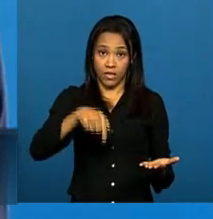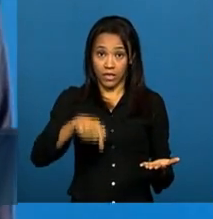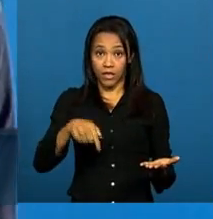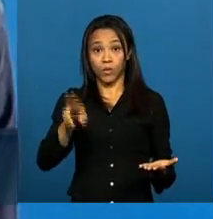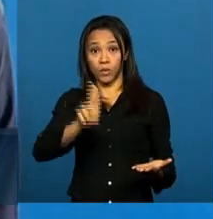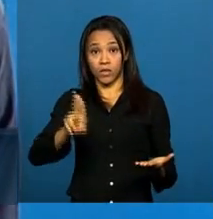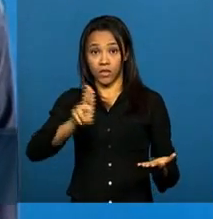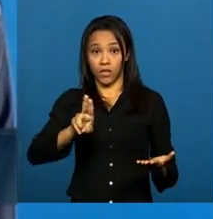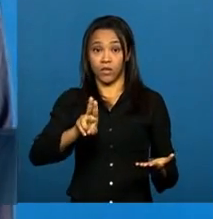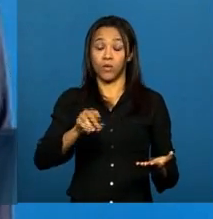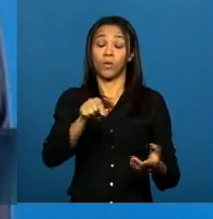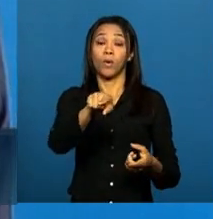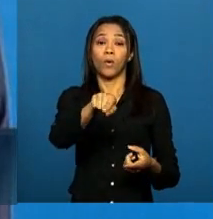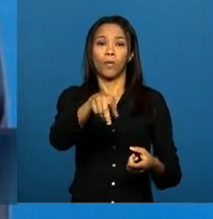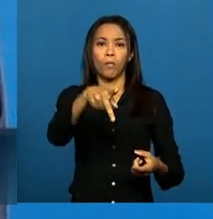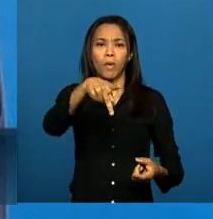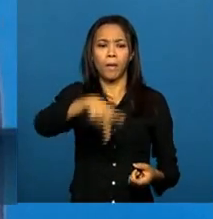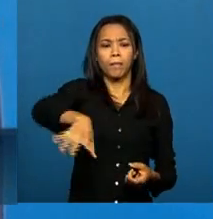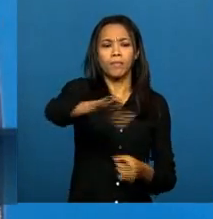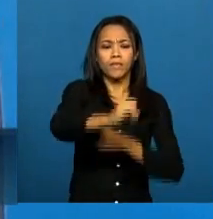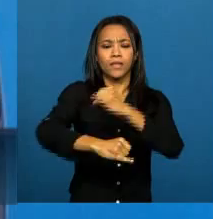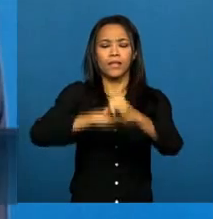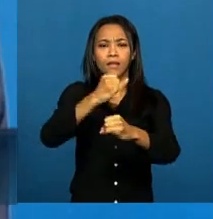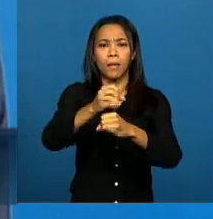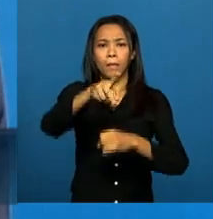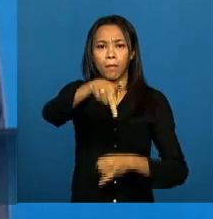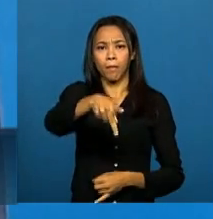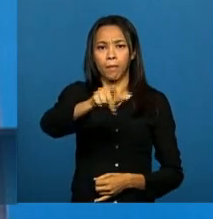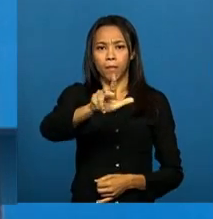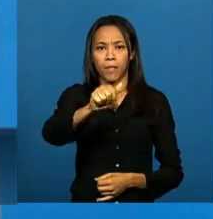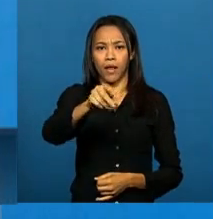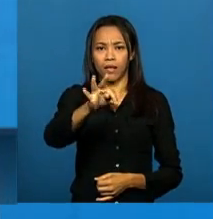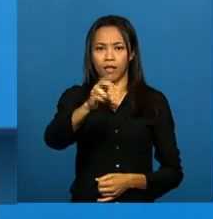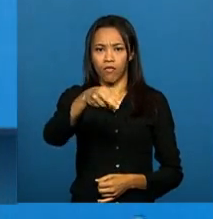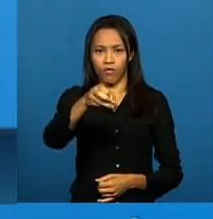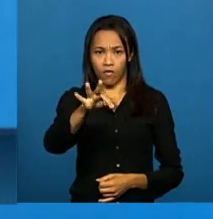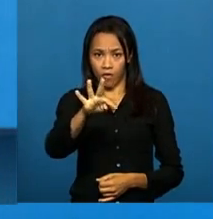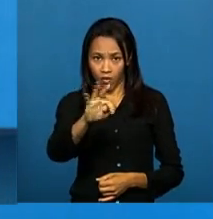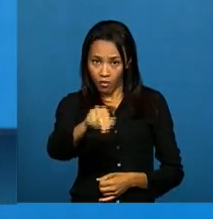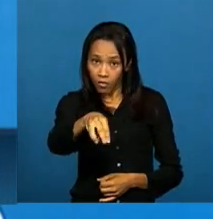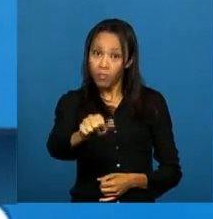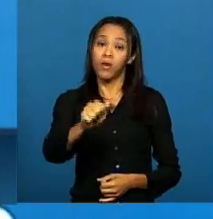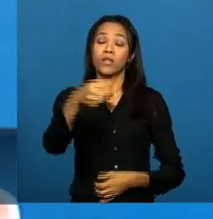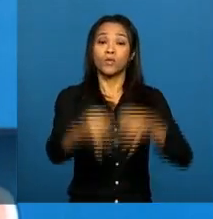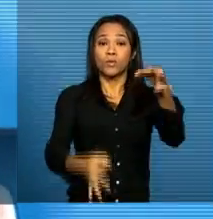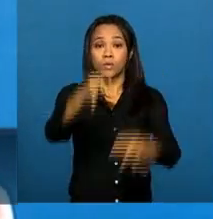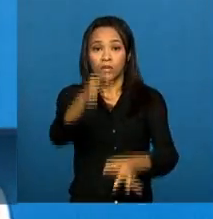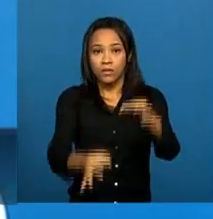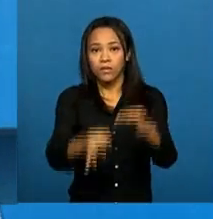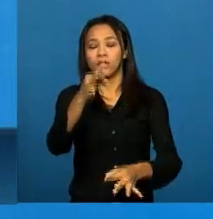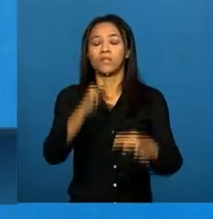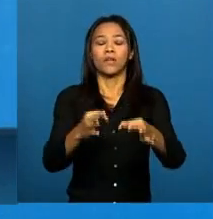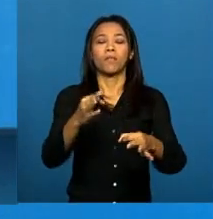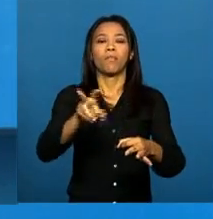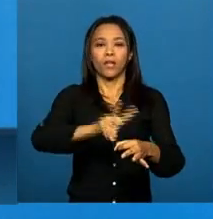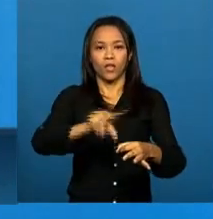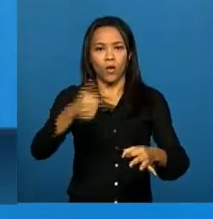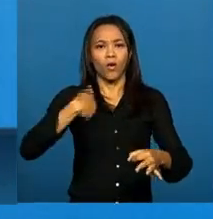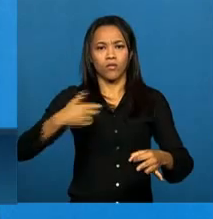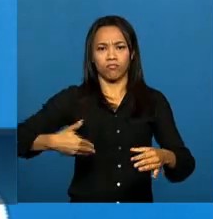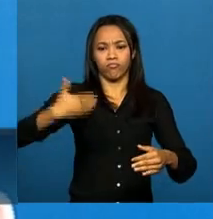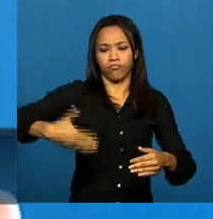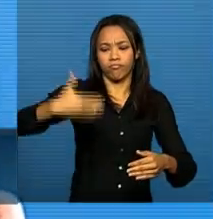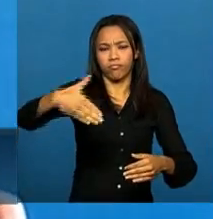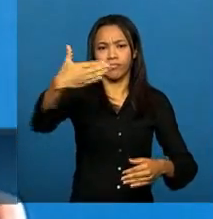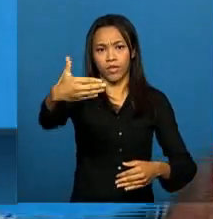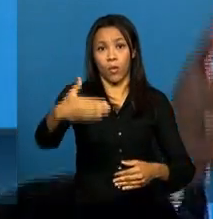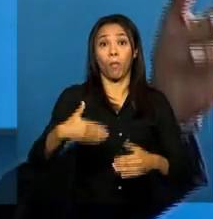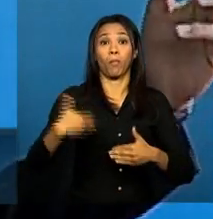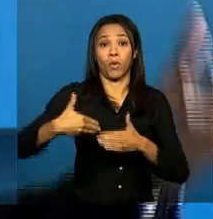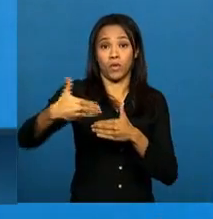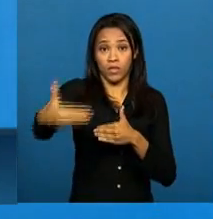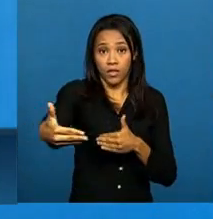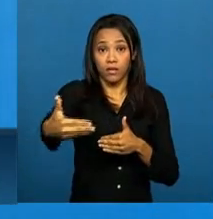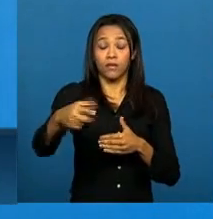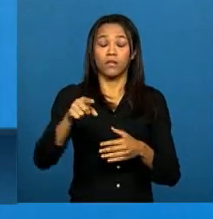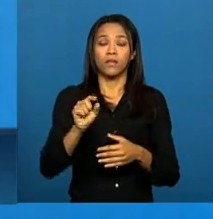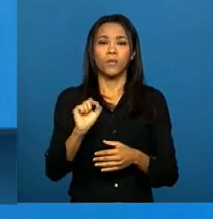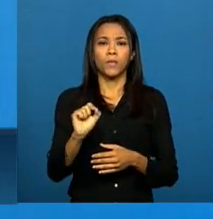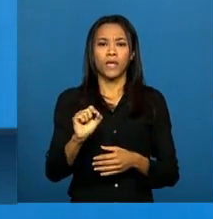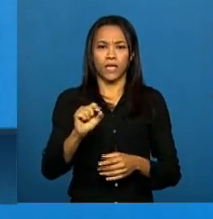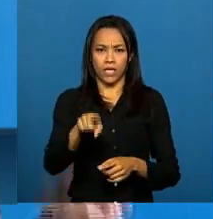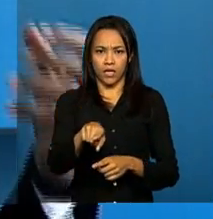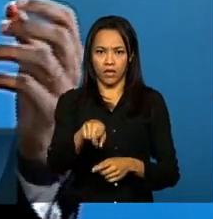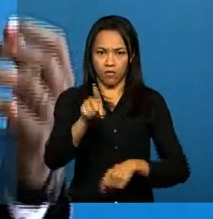secretário